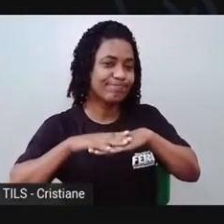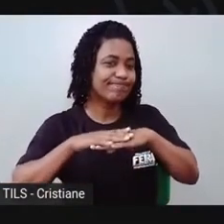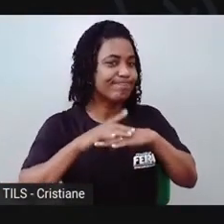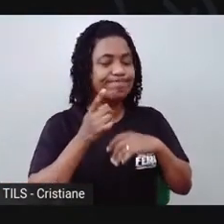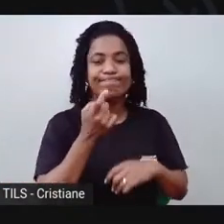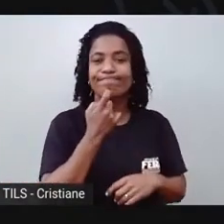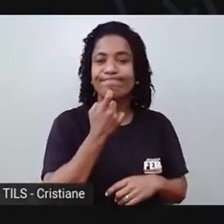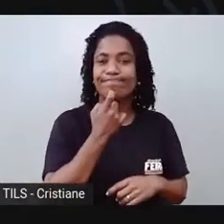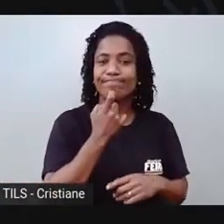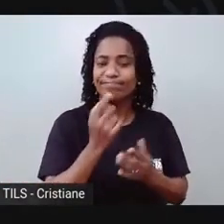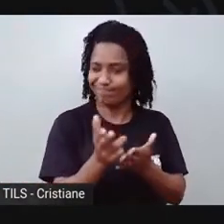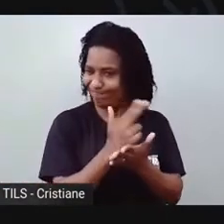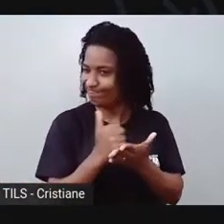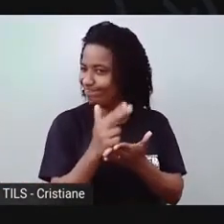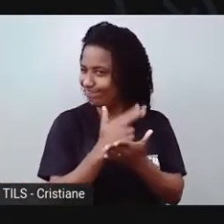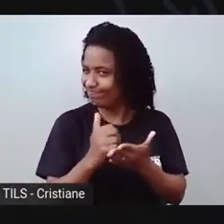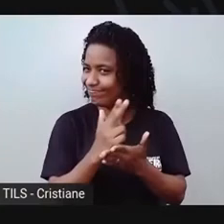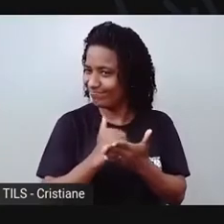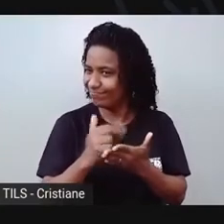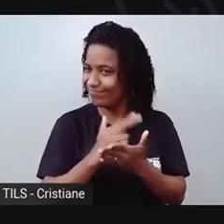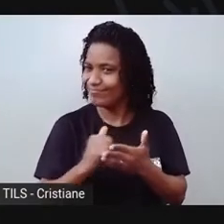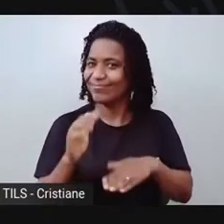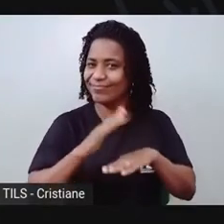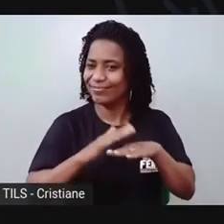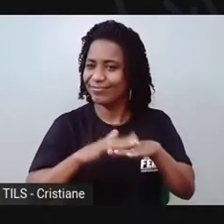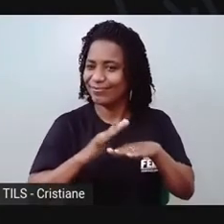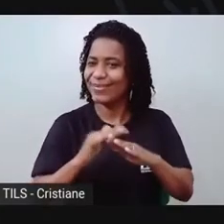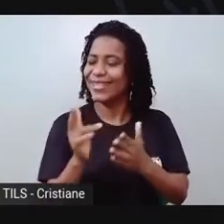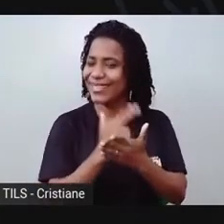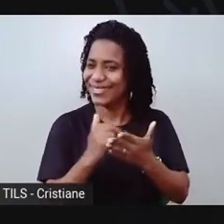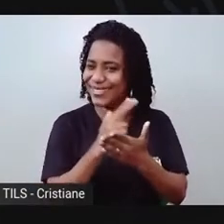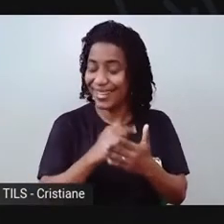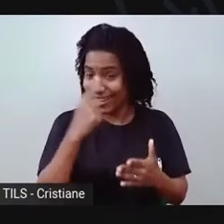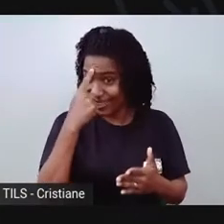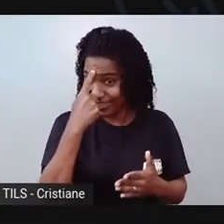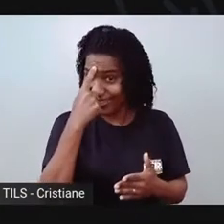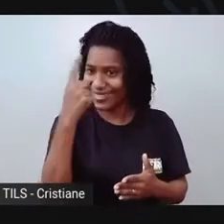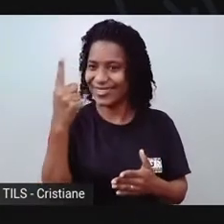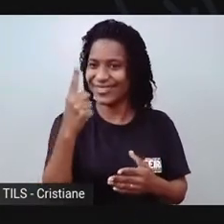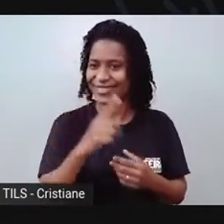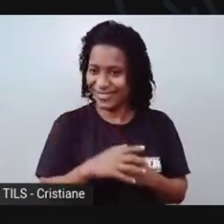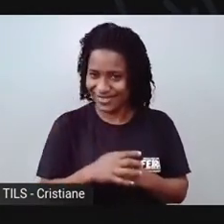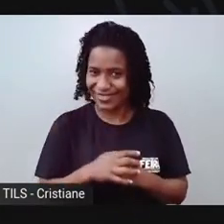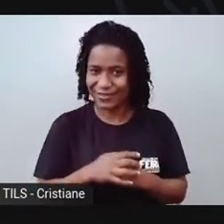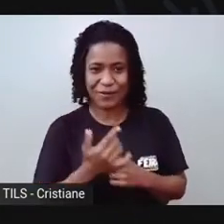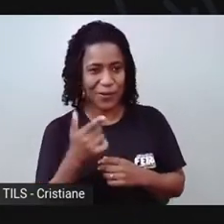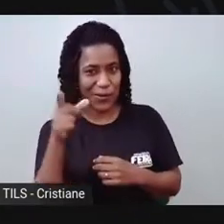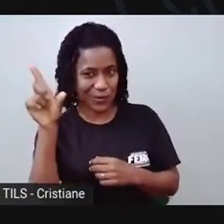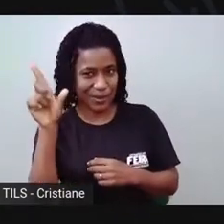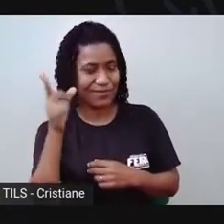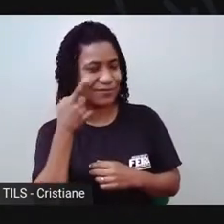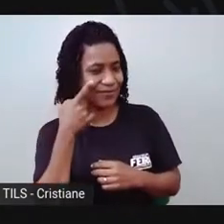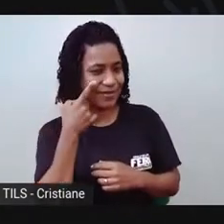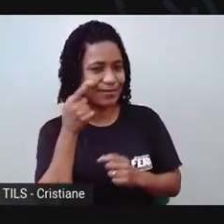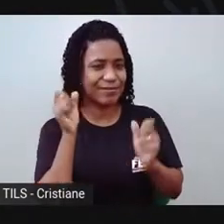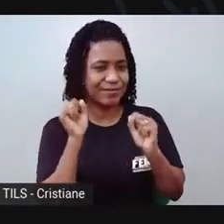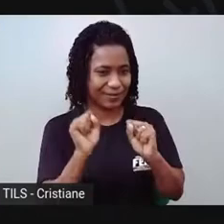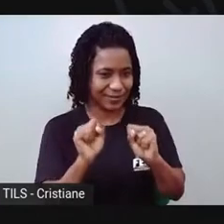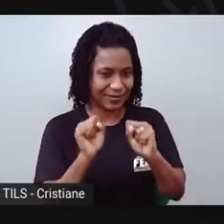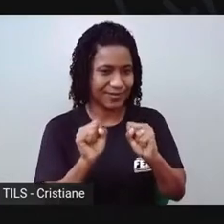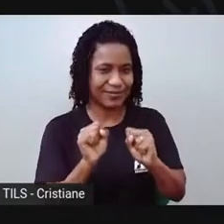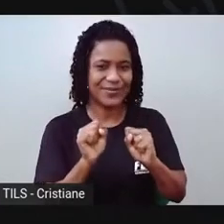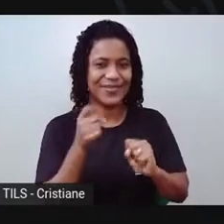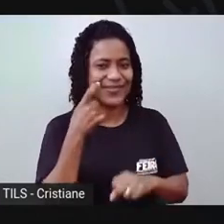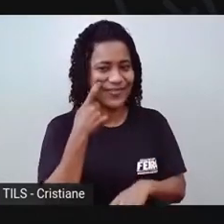quero desenhar! Isso! Boa ideia! Vocês podem até pegar outra folha de papel! Isso mesmo! Nós